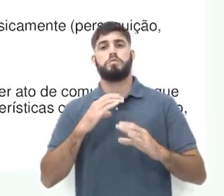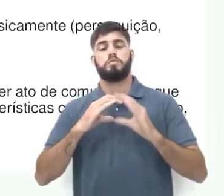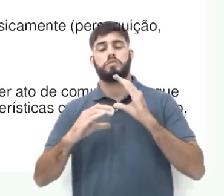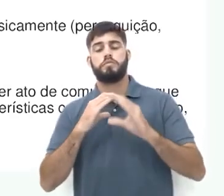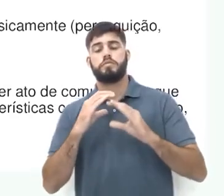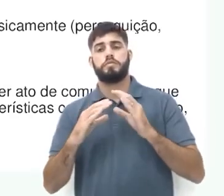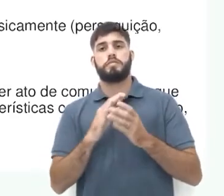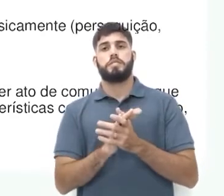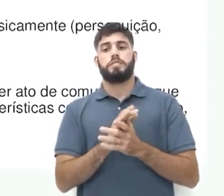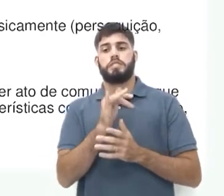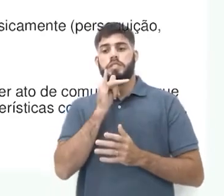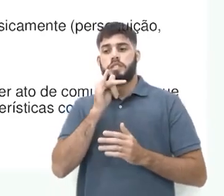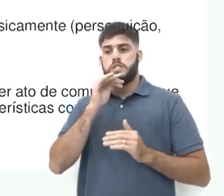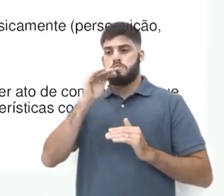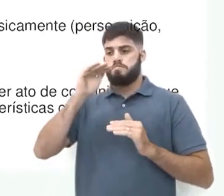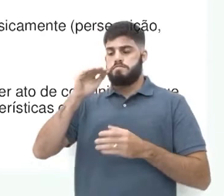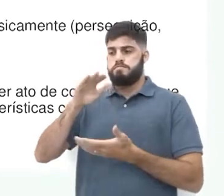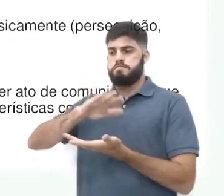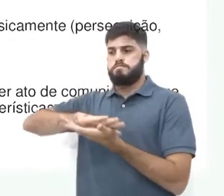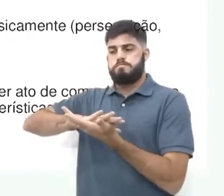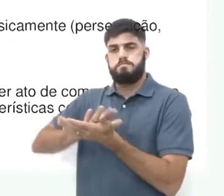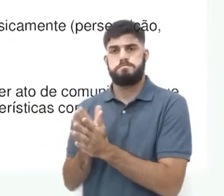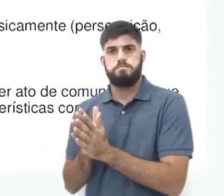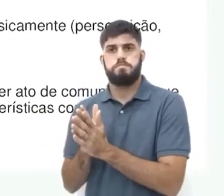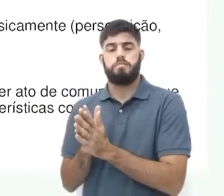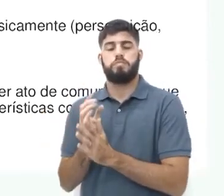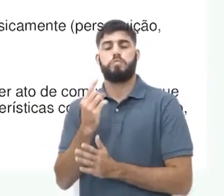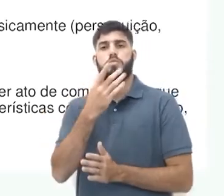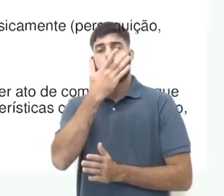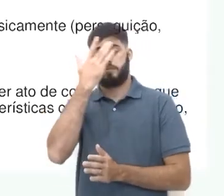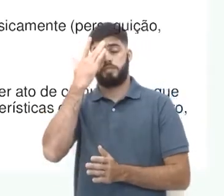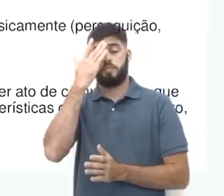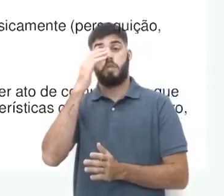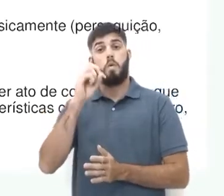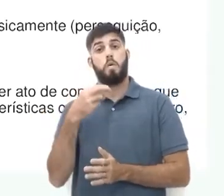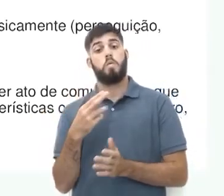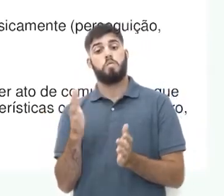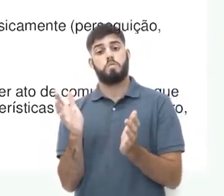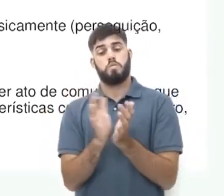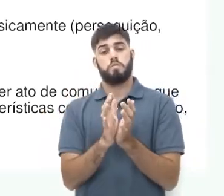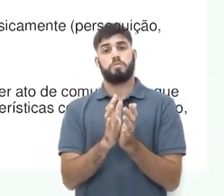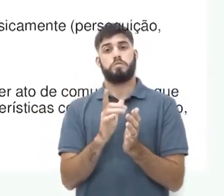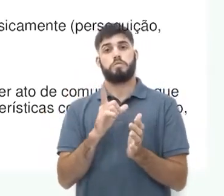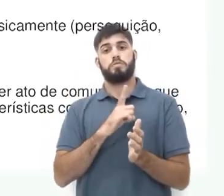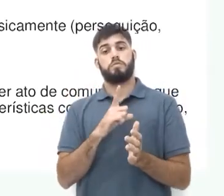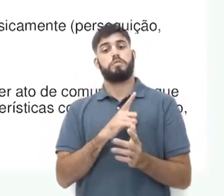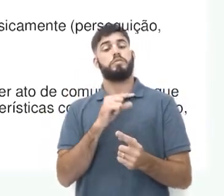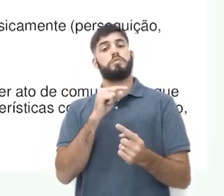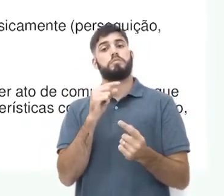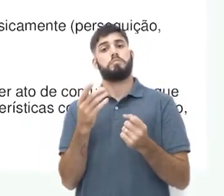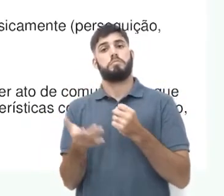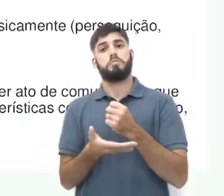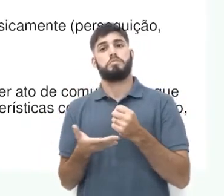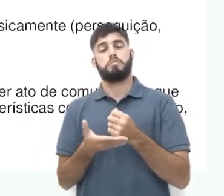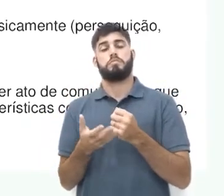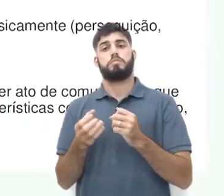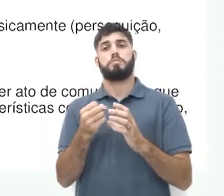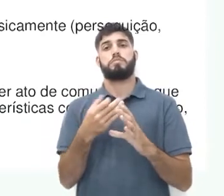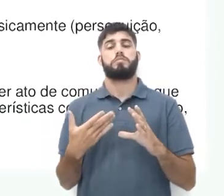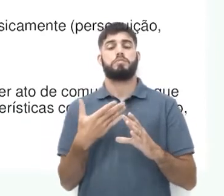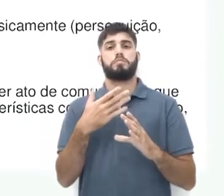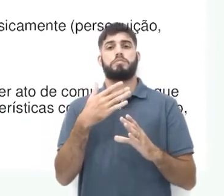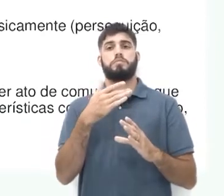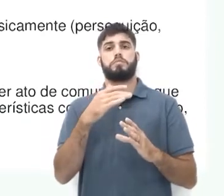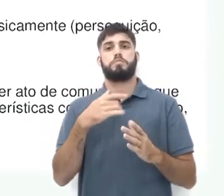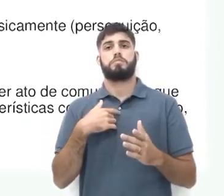inferiorize ou incite ódio contra uma pessoa ou grupo, tendo por base características como raça,